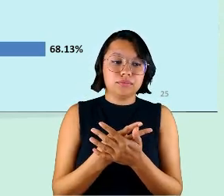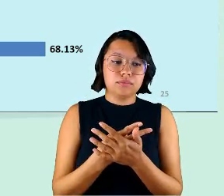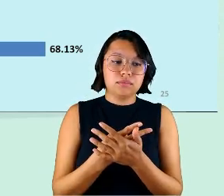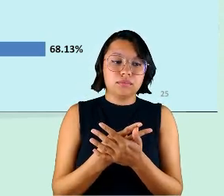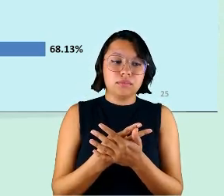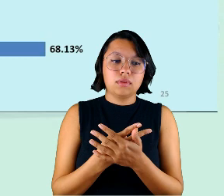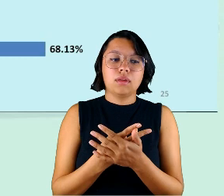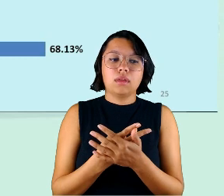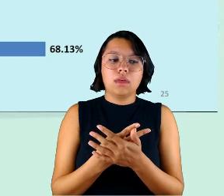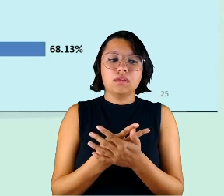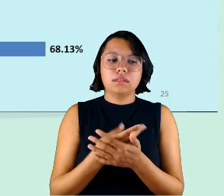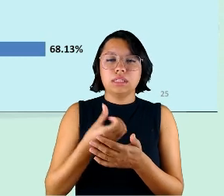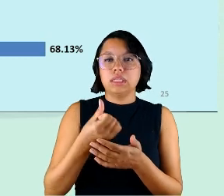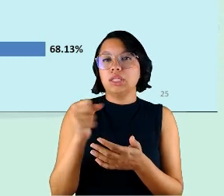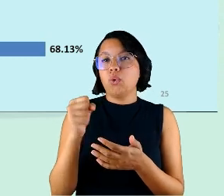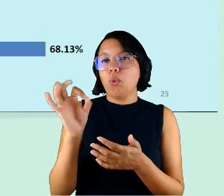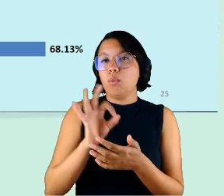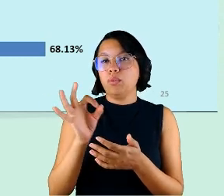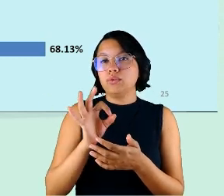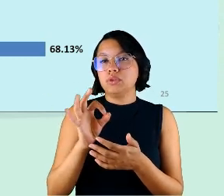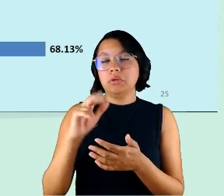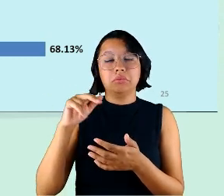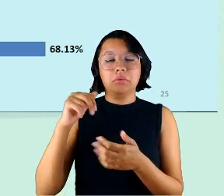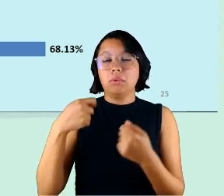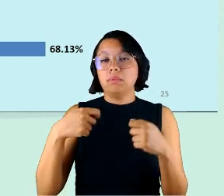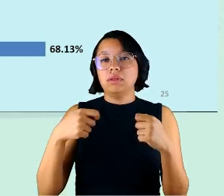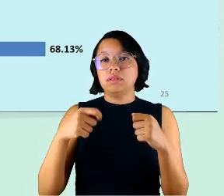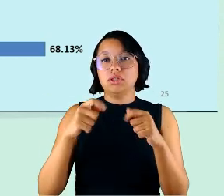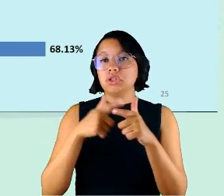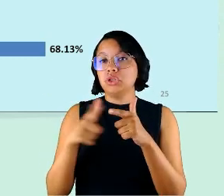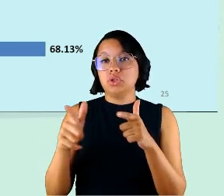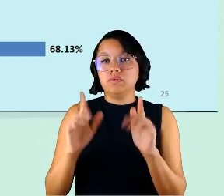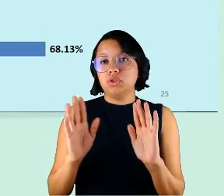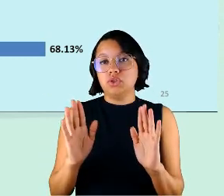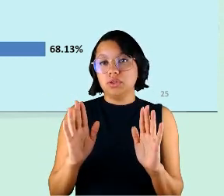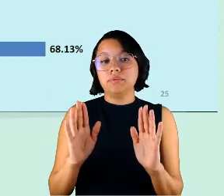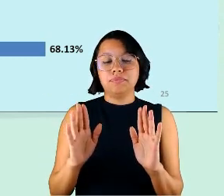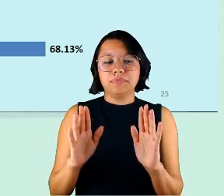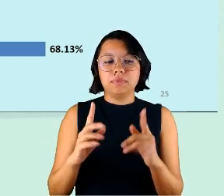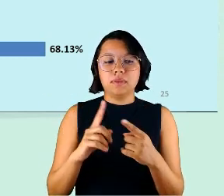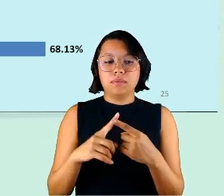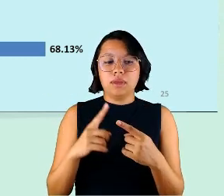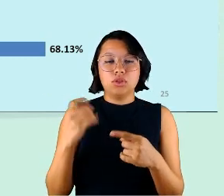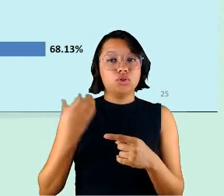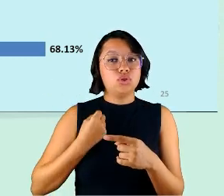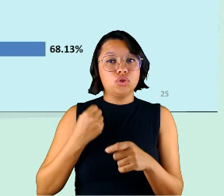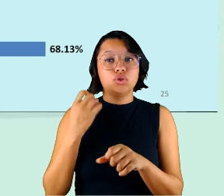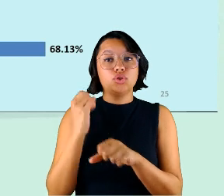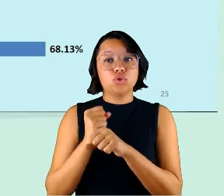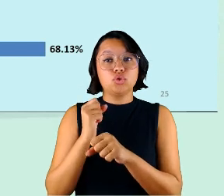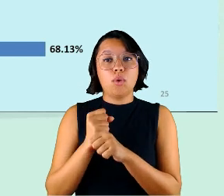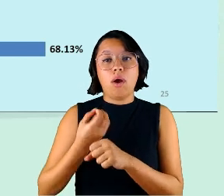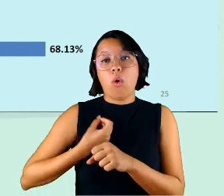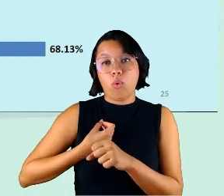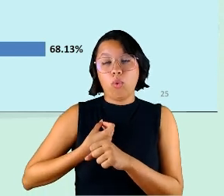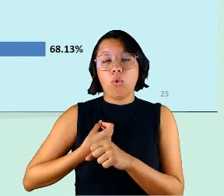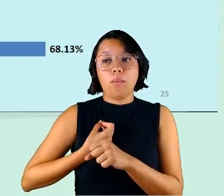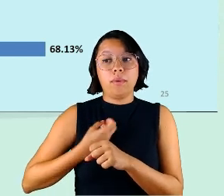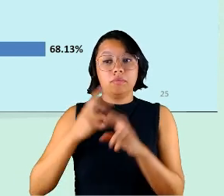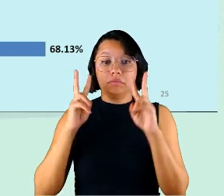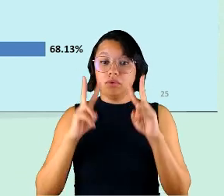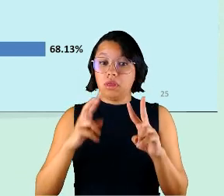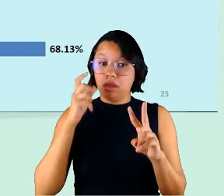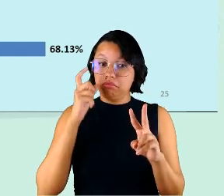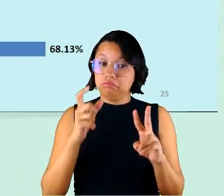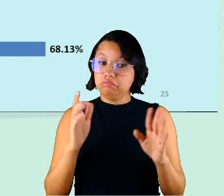68% mas se a gente somar raramente às vezes frequentemente a gente tem um nome significativo de pessoas que de algum modo tinham